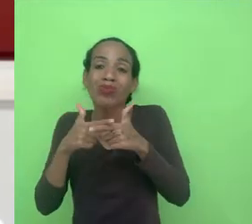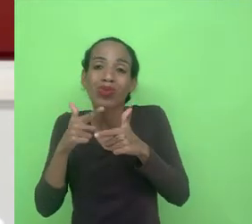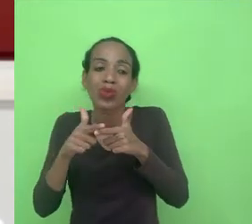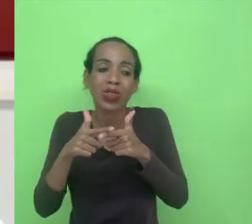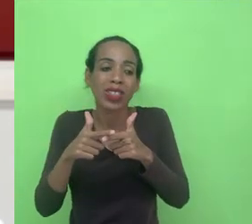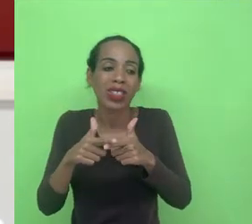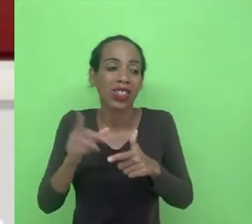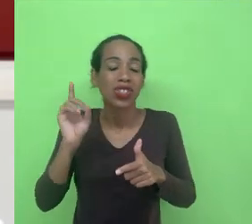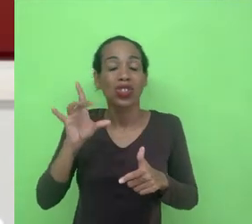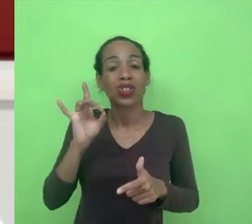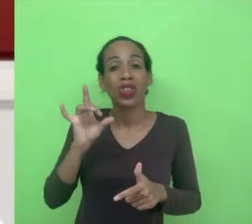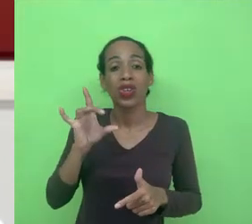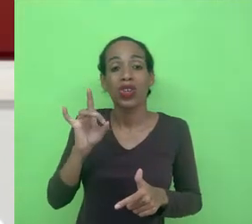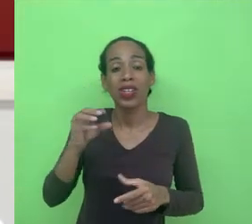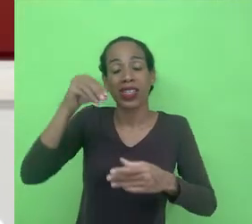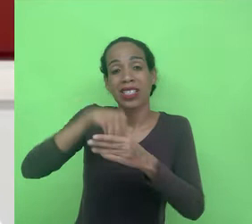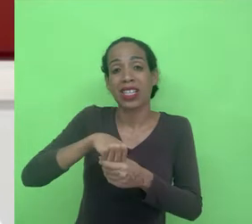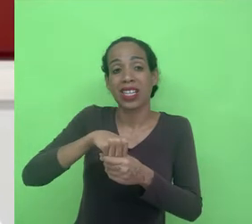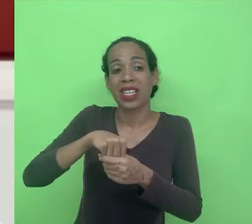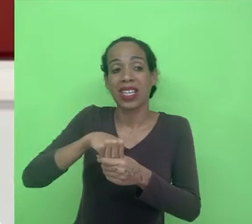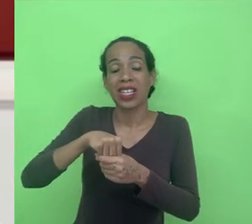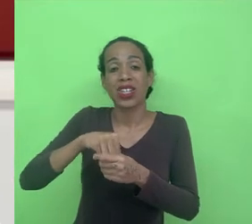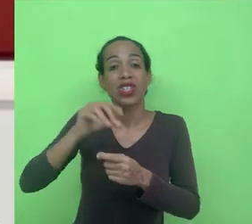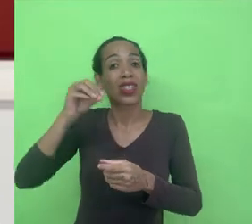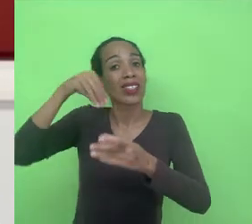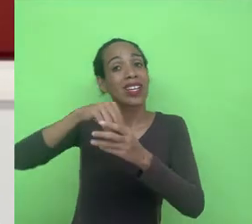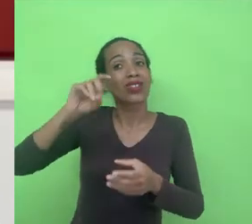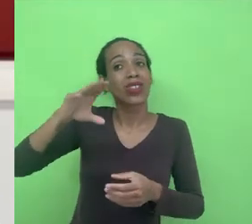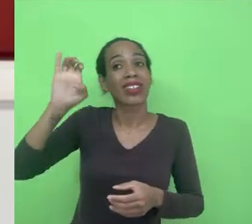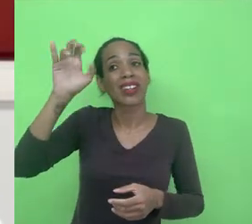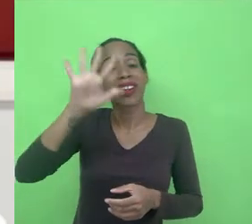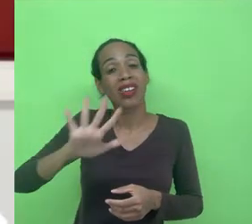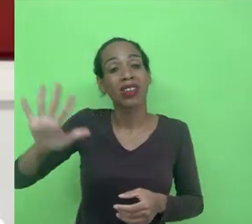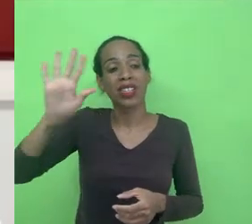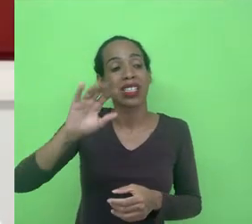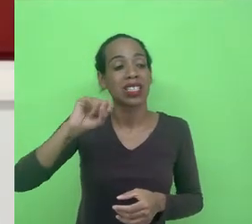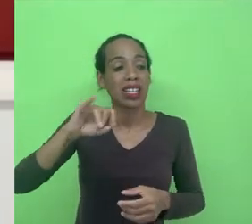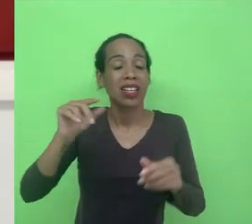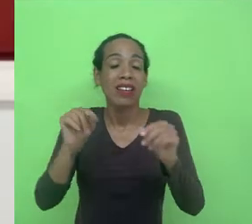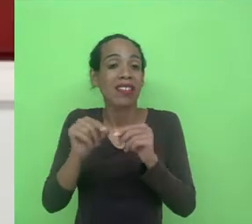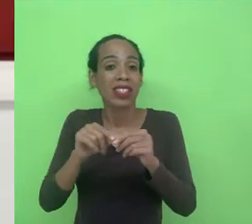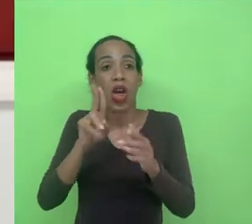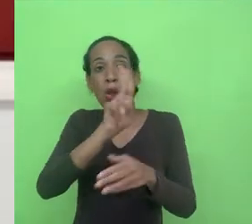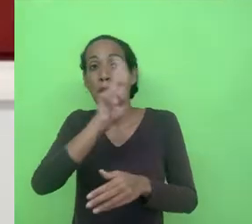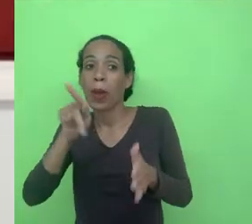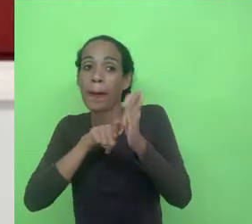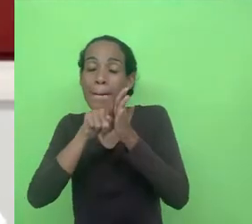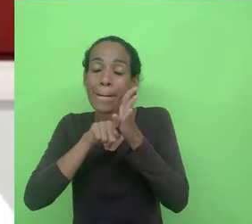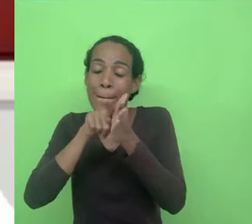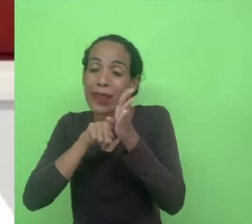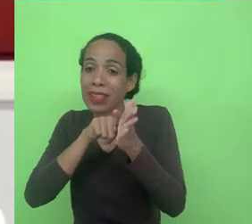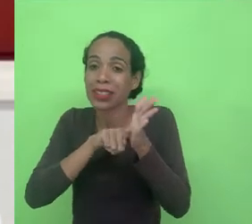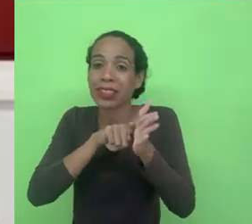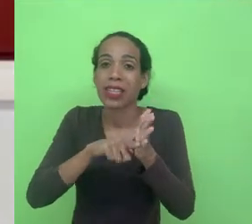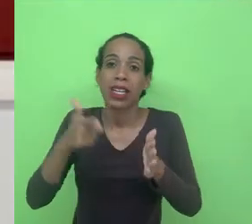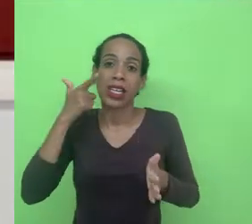valia dentro da União Europeia então se você estava lá dentro e fazia o nome da pesquisa do homem que ganhou